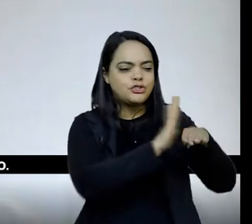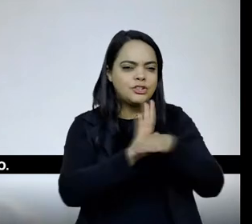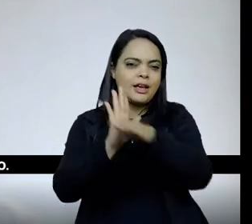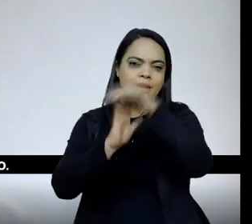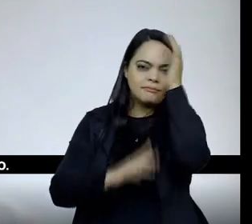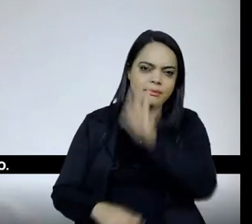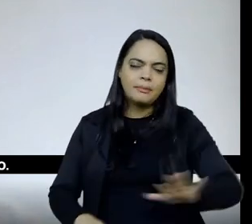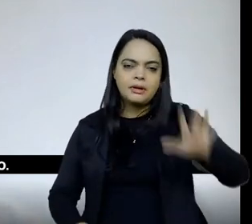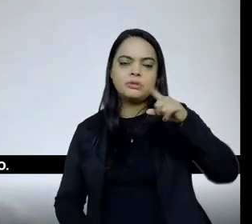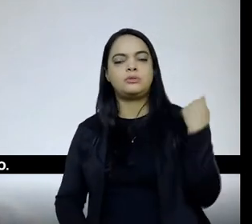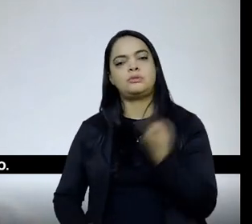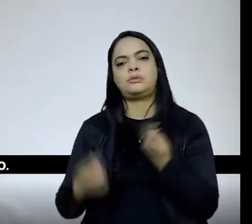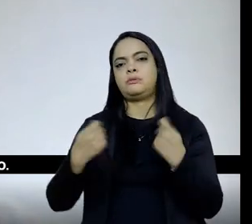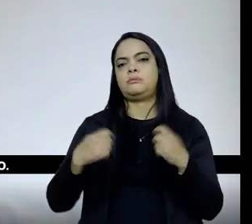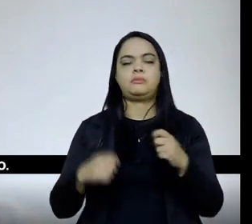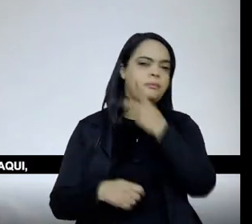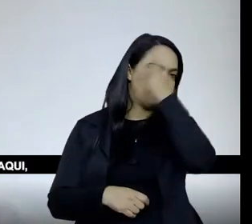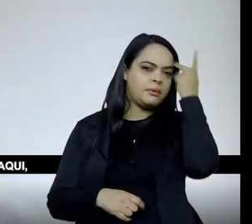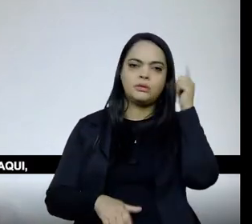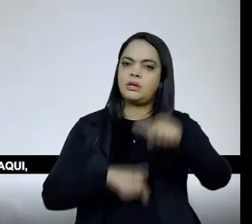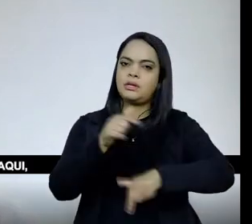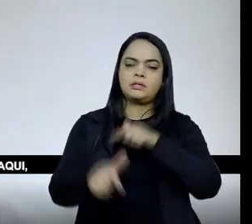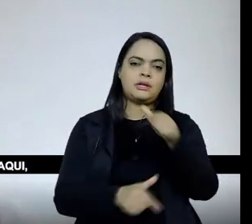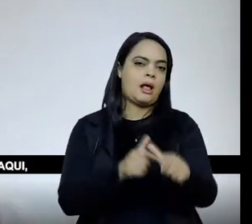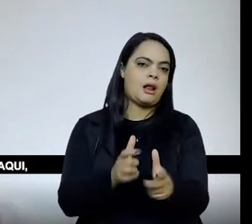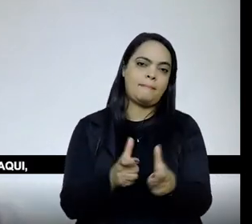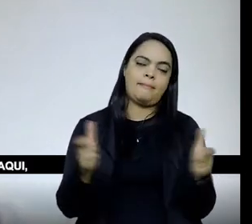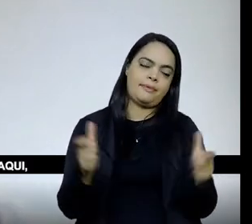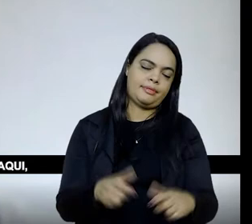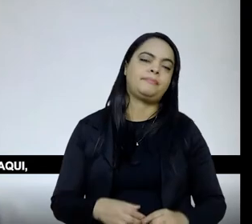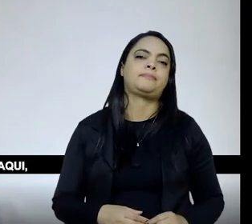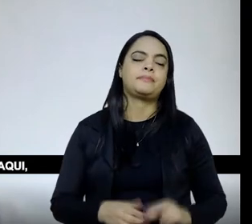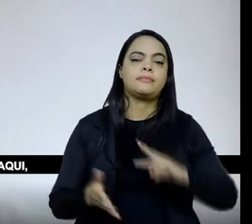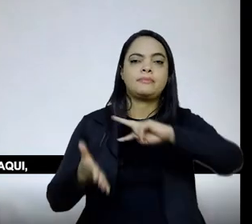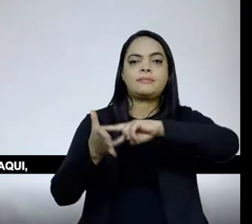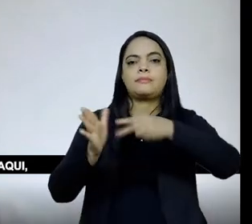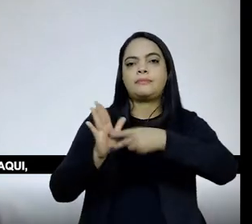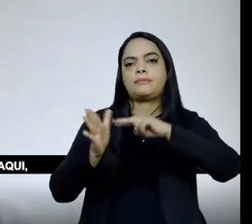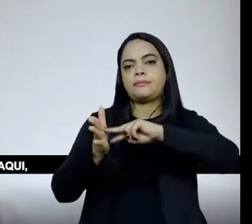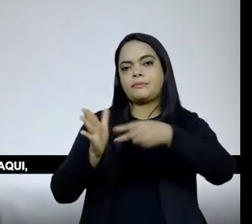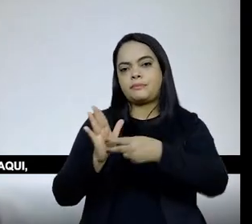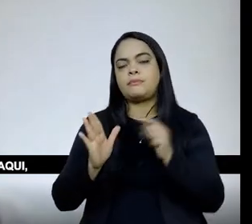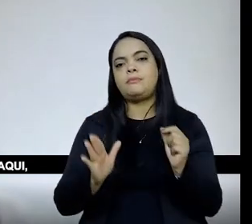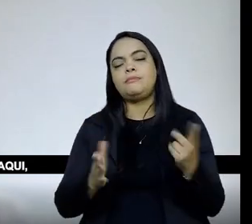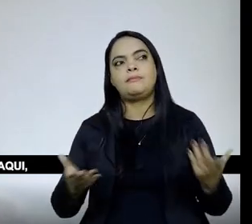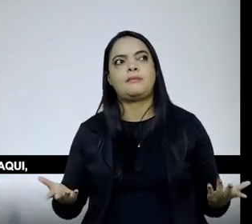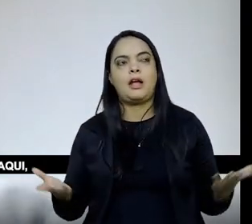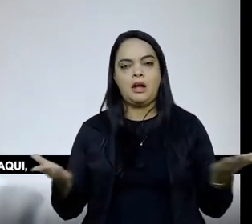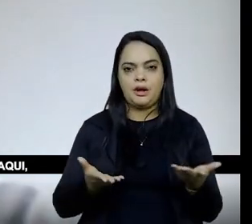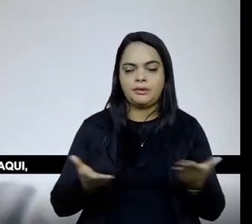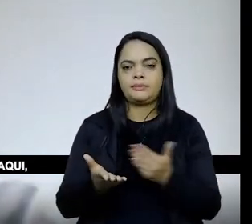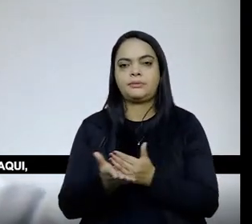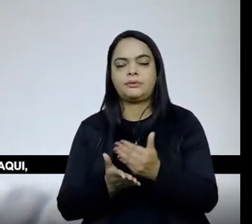precisa ter muito mais gente atuando. isso significa, algumas vezes, no início, a gente